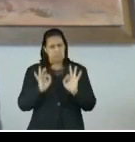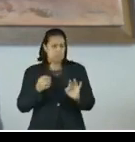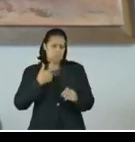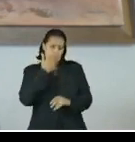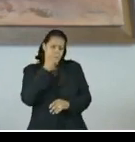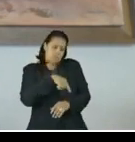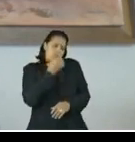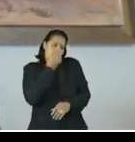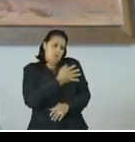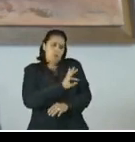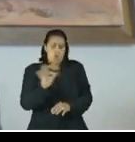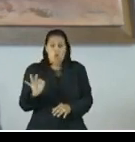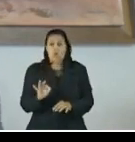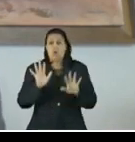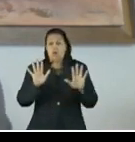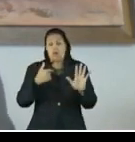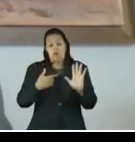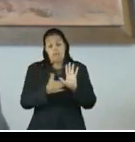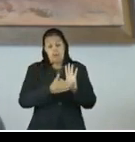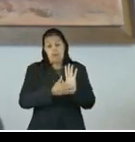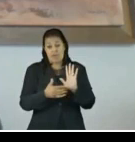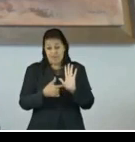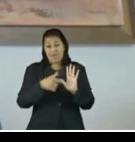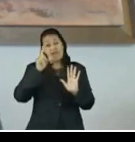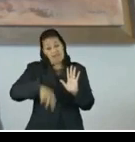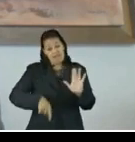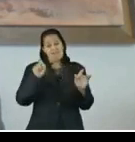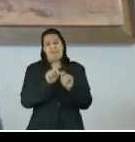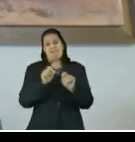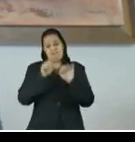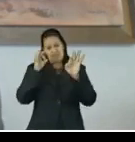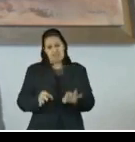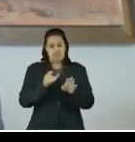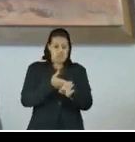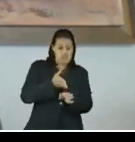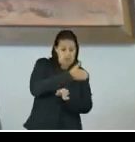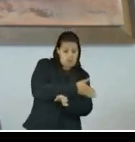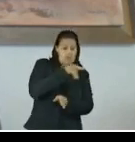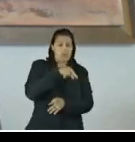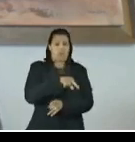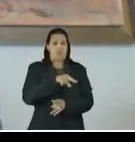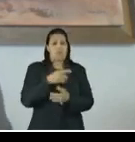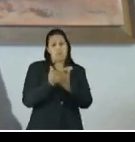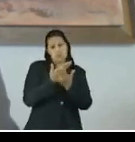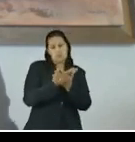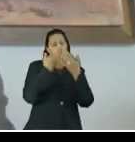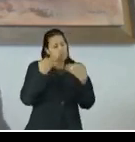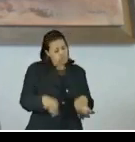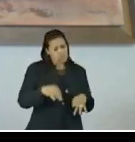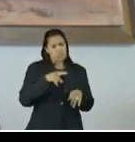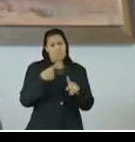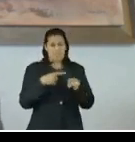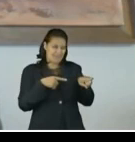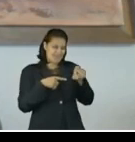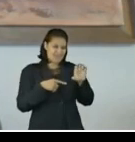proposta que eu faço, esse estudo terá que ser feito mesmo, porque não é possível a CGSEX iniciar a